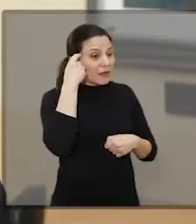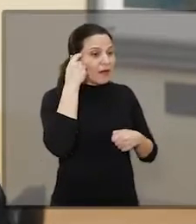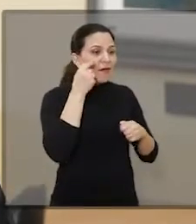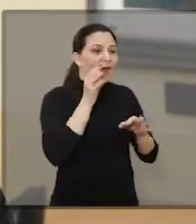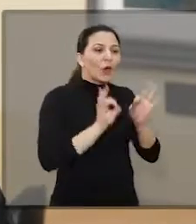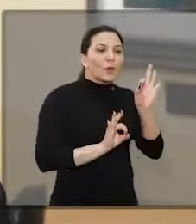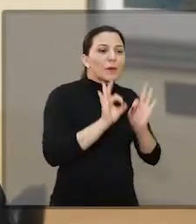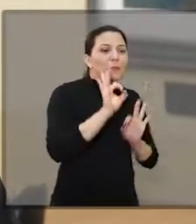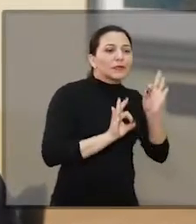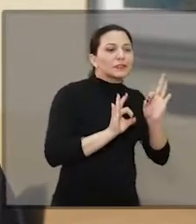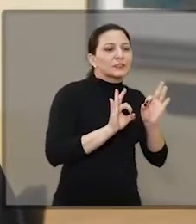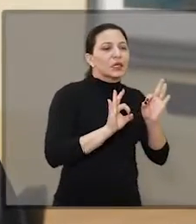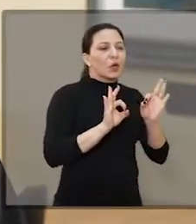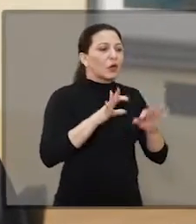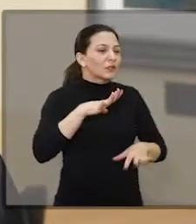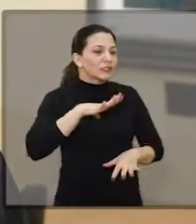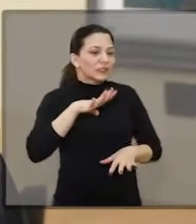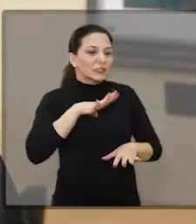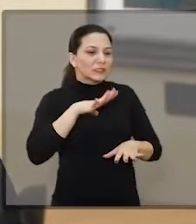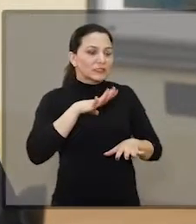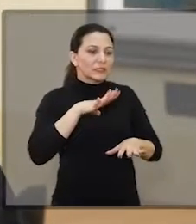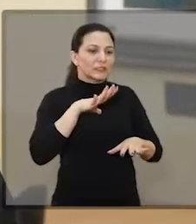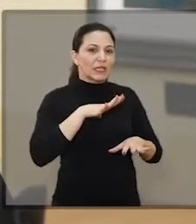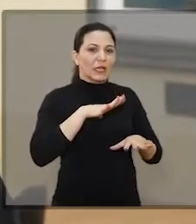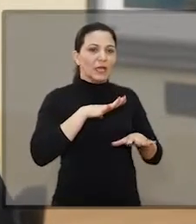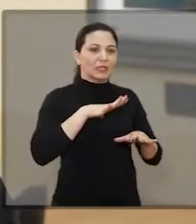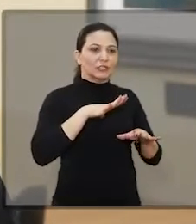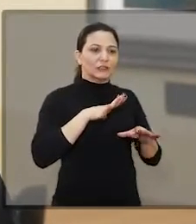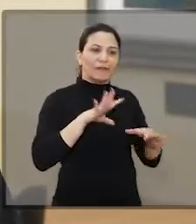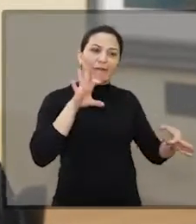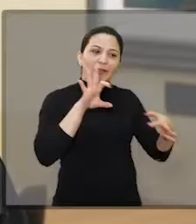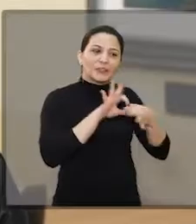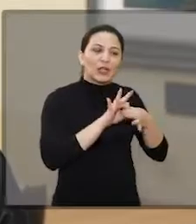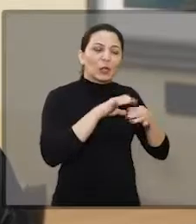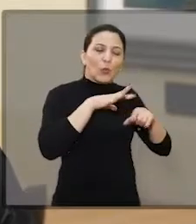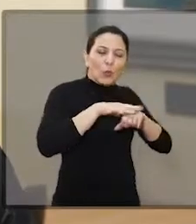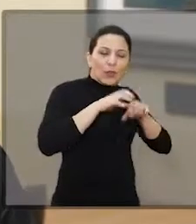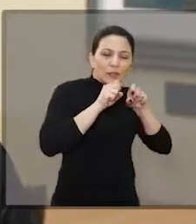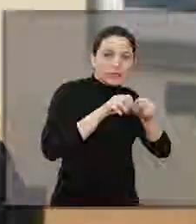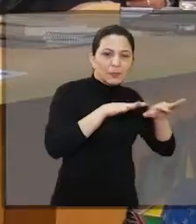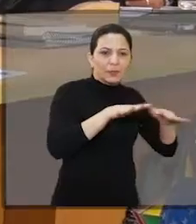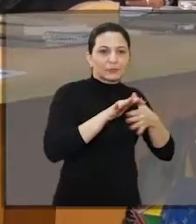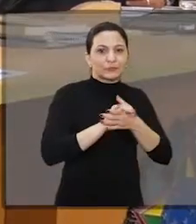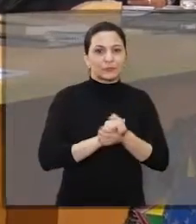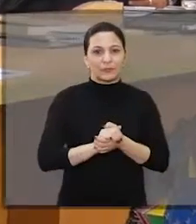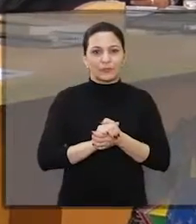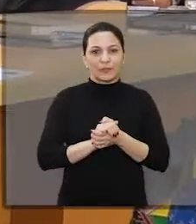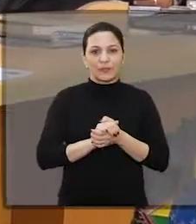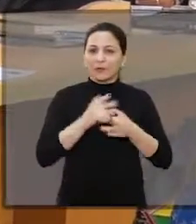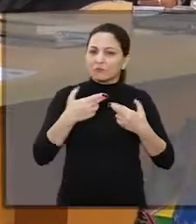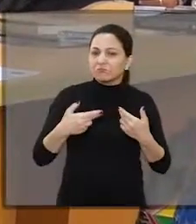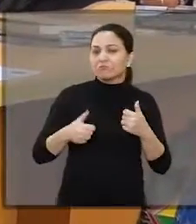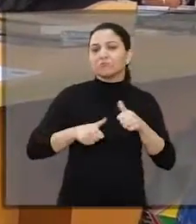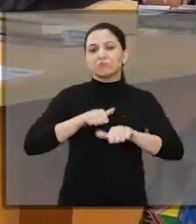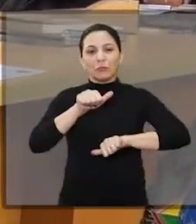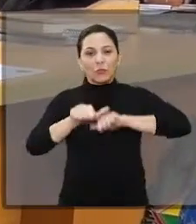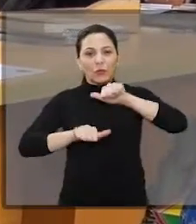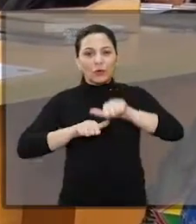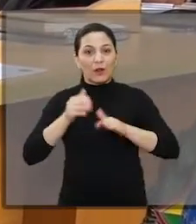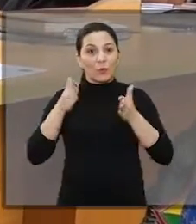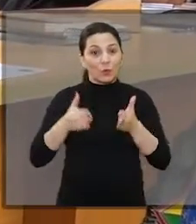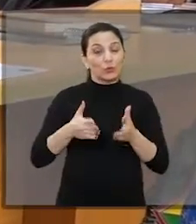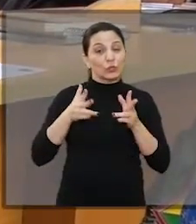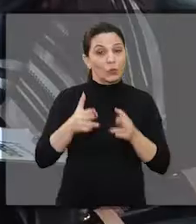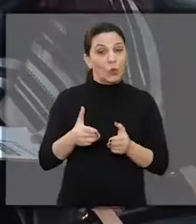urbanas, vinculadas a essas que estão relacionadas às epidemias. Os motivos mudaram, porém